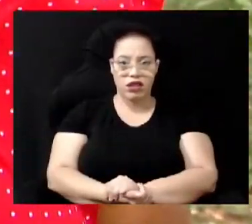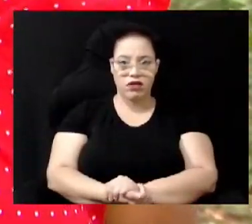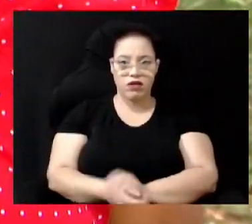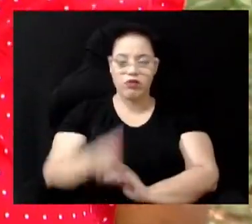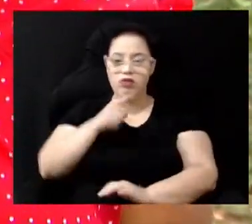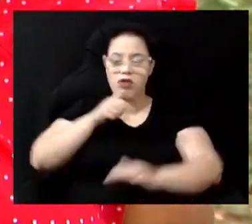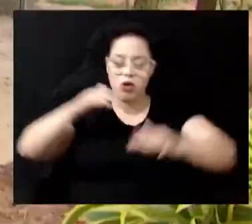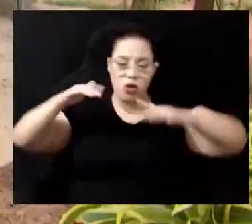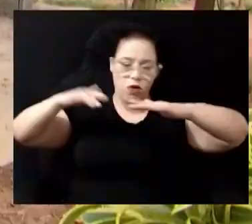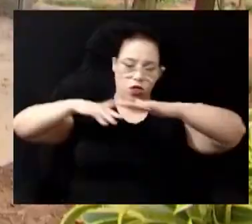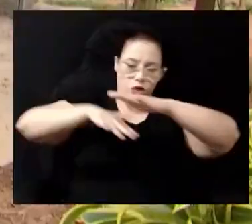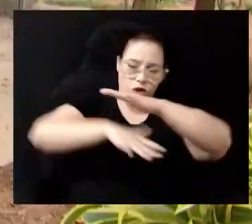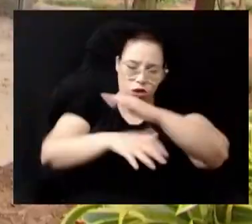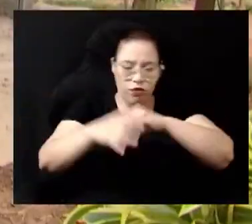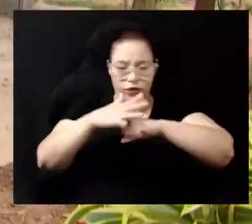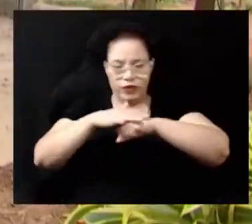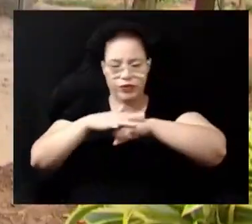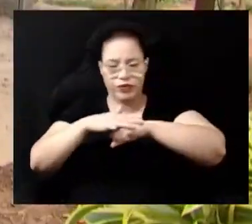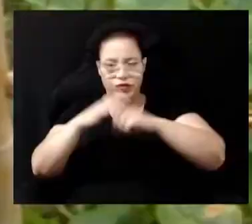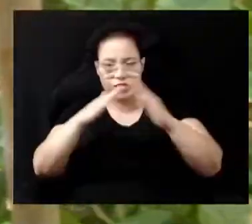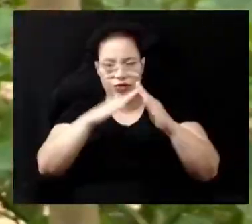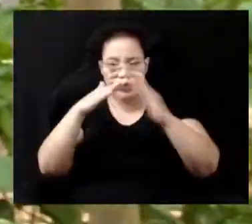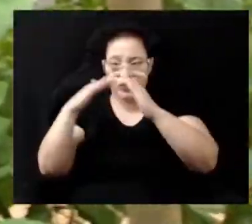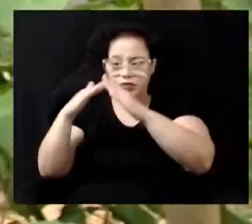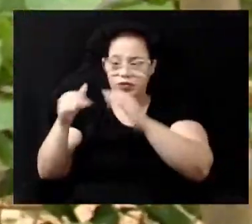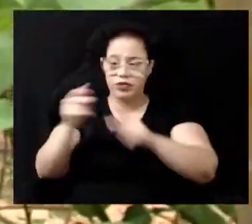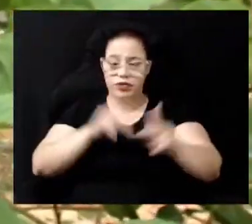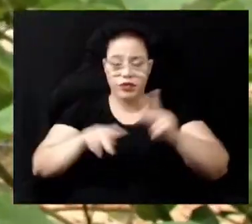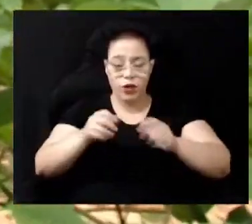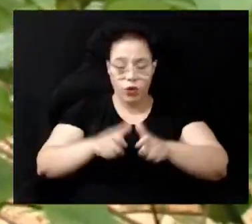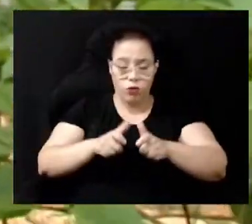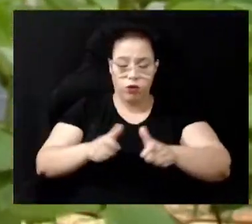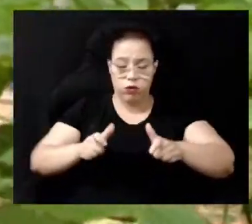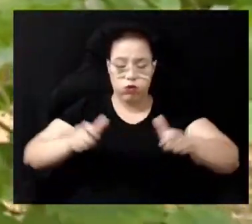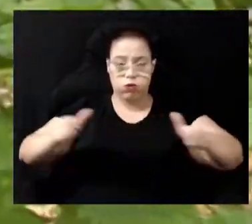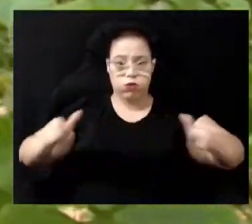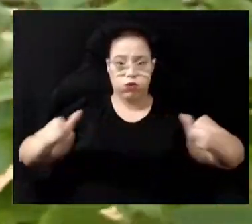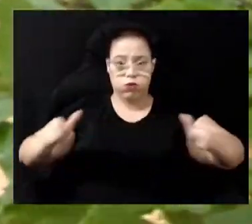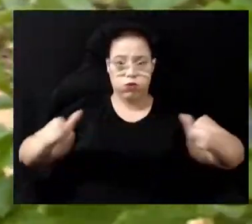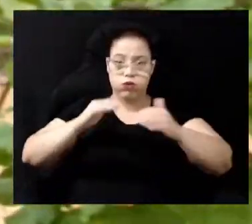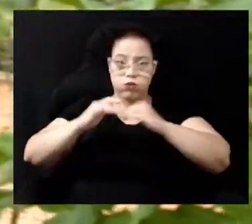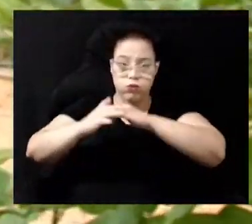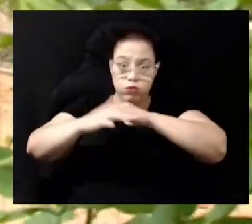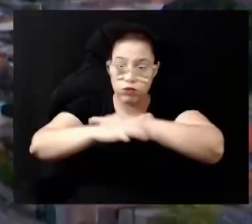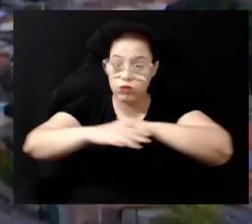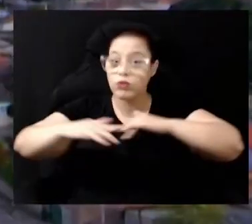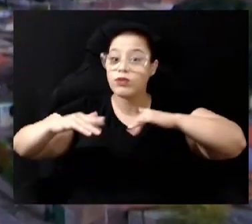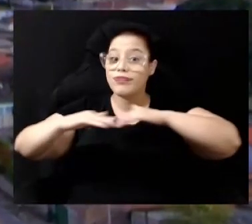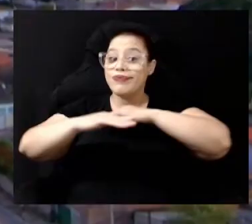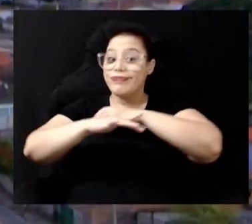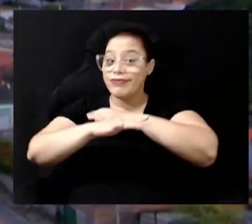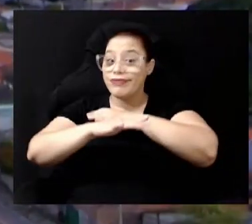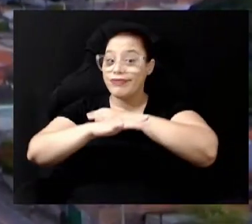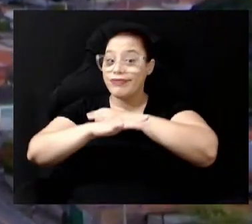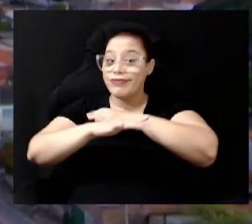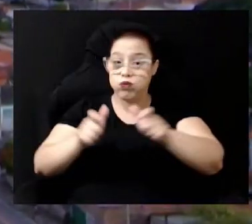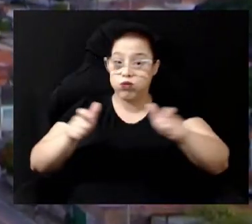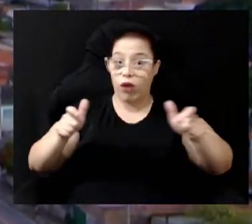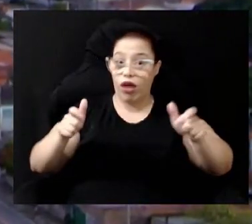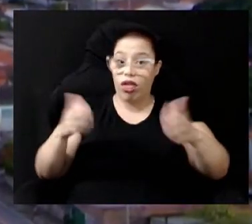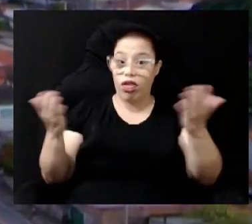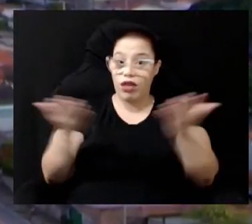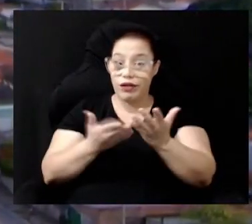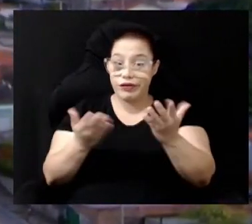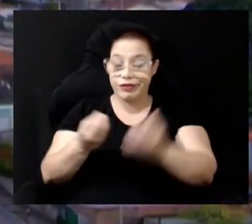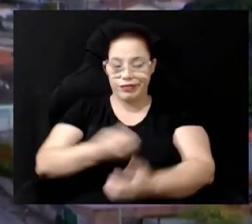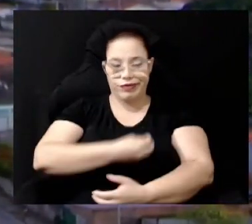era doente era só barraco aqui A população foi crescendo e o processo de urbanização intensificou hoje vivem na região